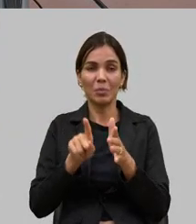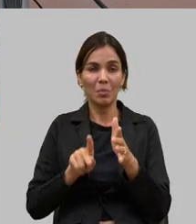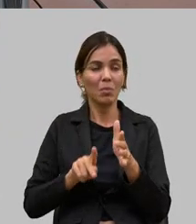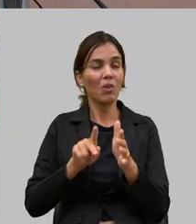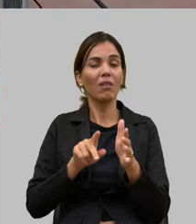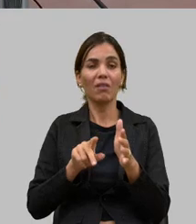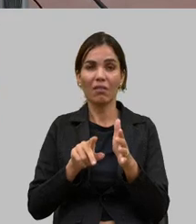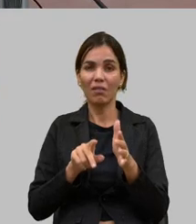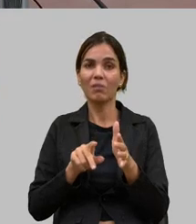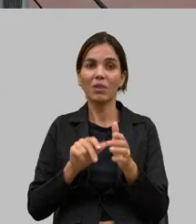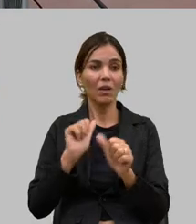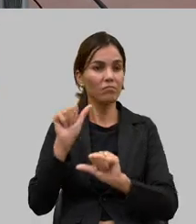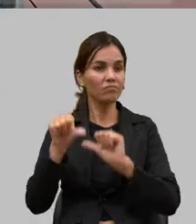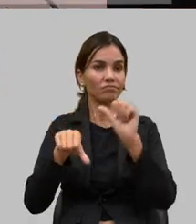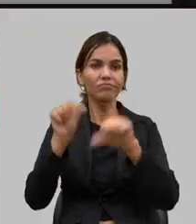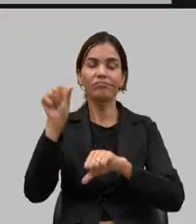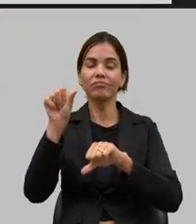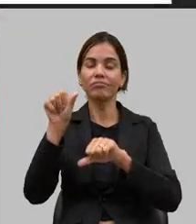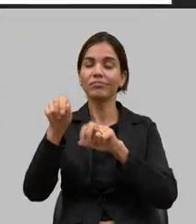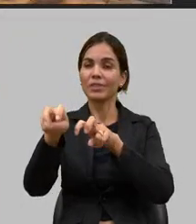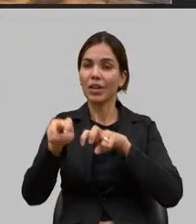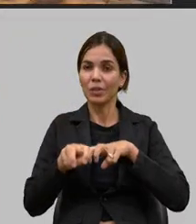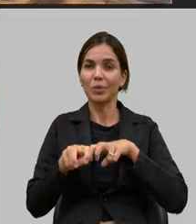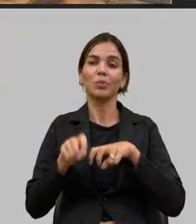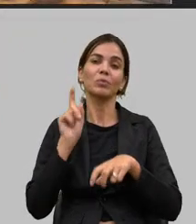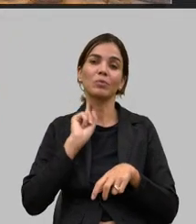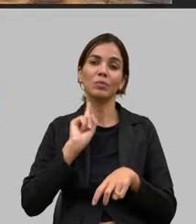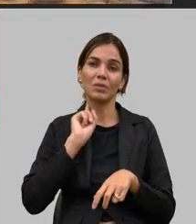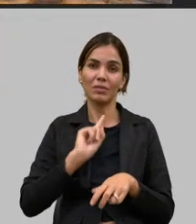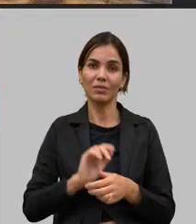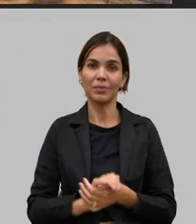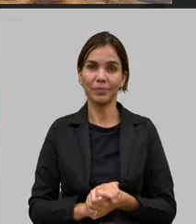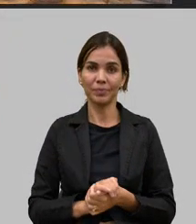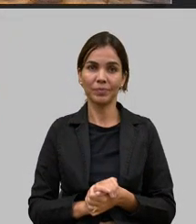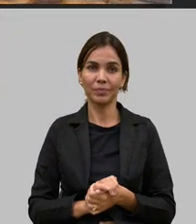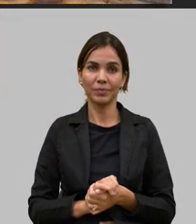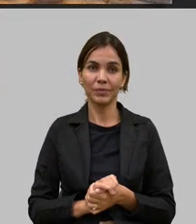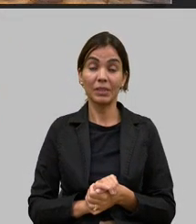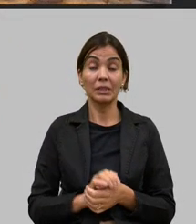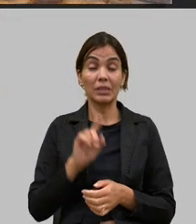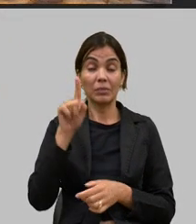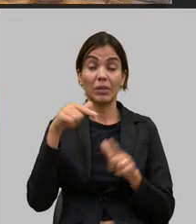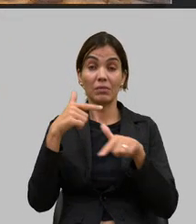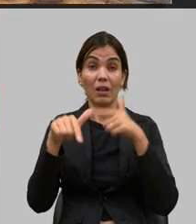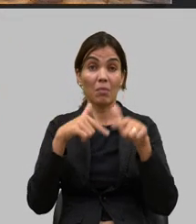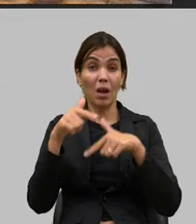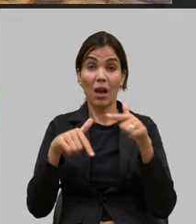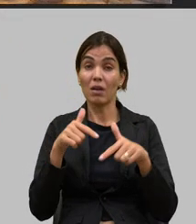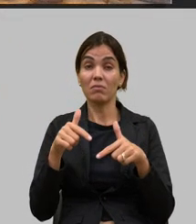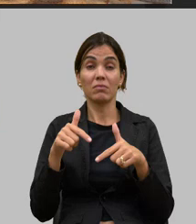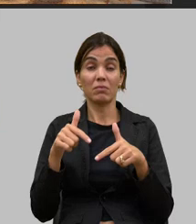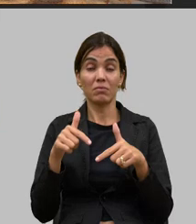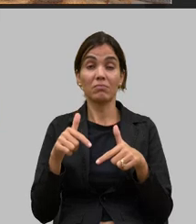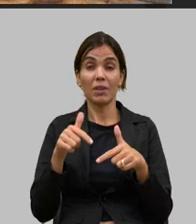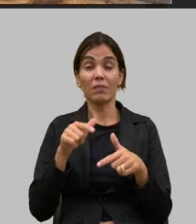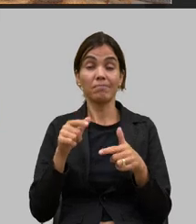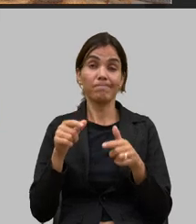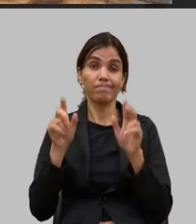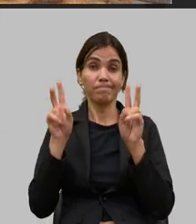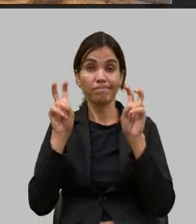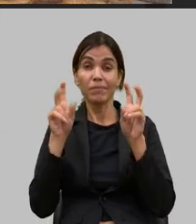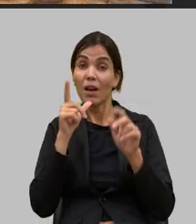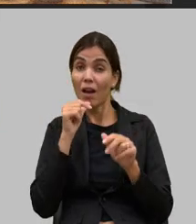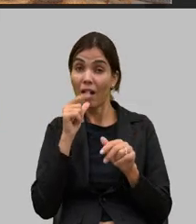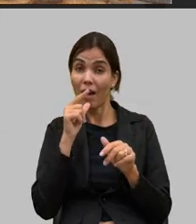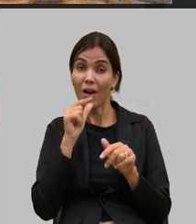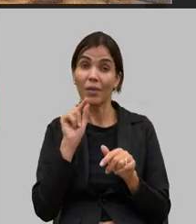revolucionar a agricultura de Minas Gerais ações de destaques também voltadas ainda para a água nós temos o SOS